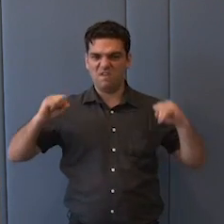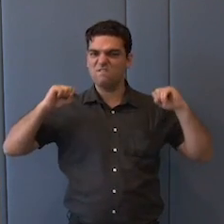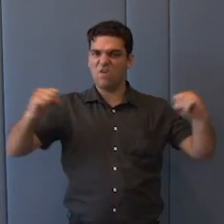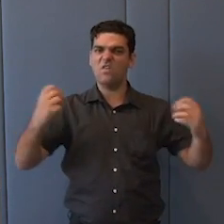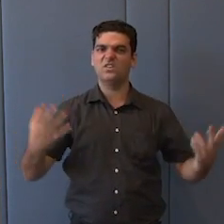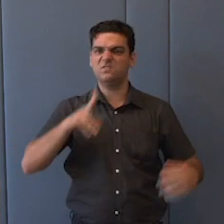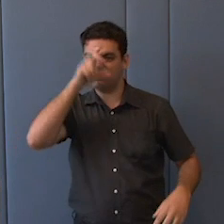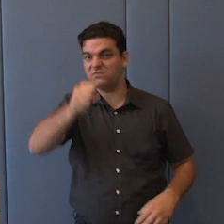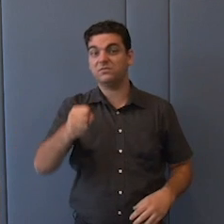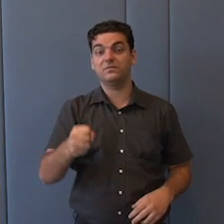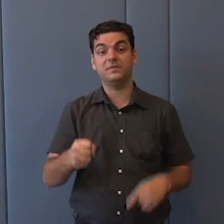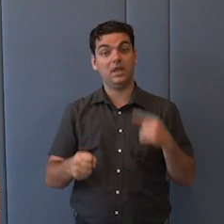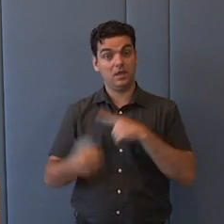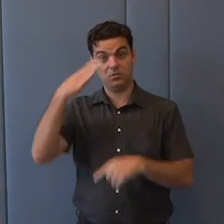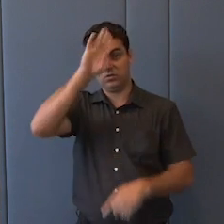esse tipo de visão.